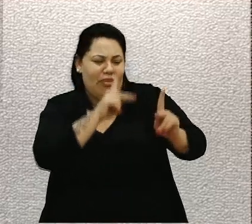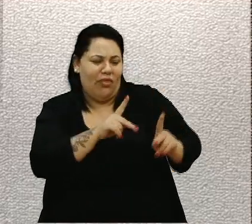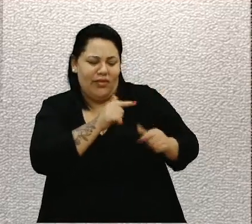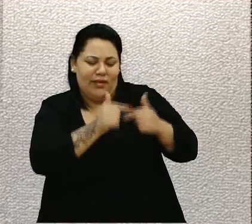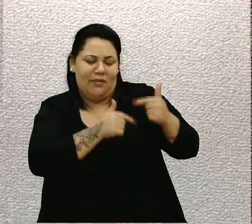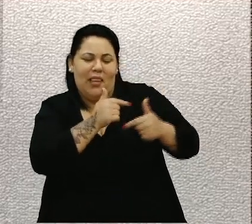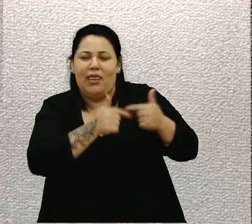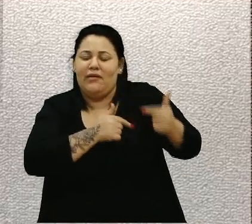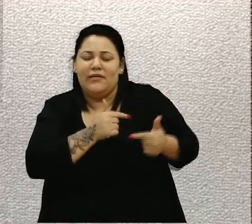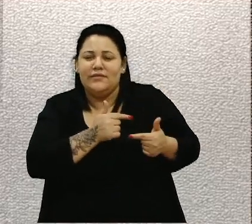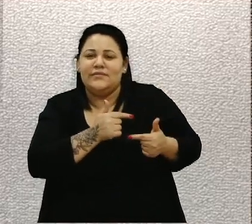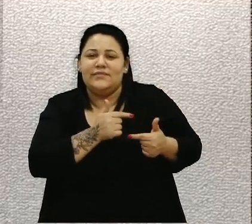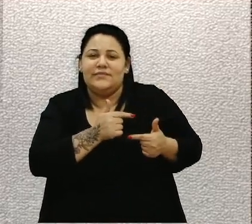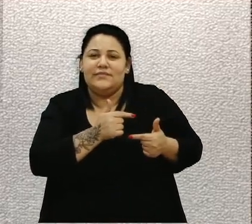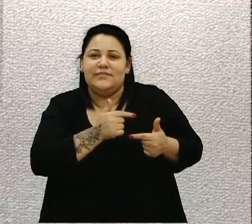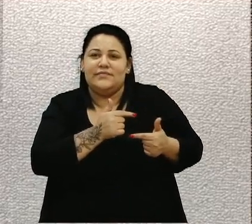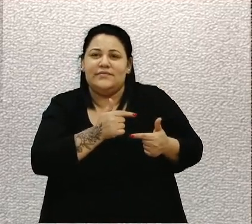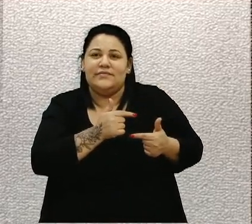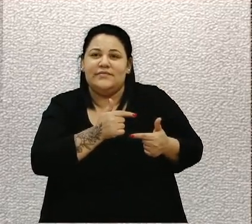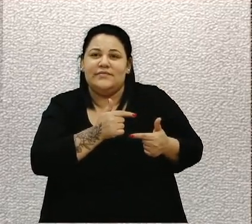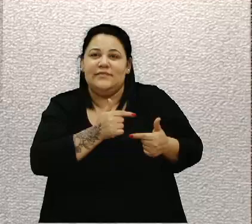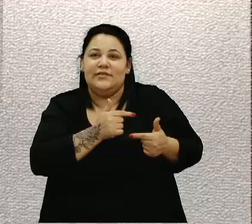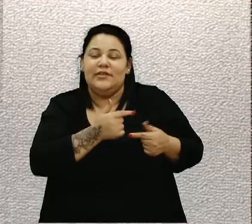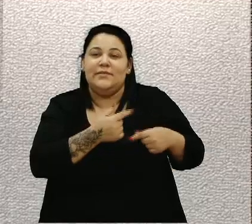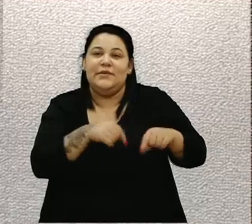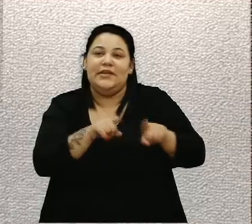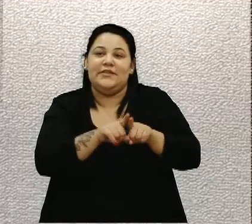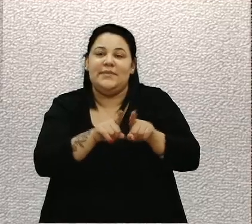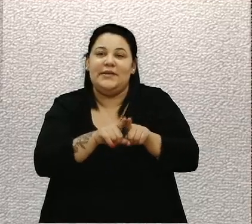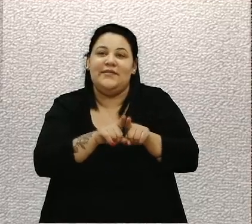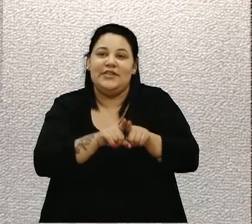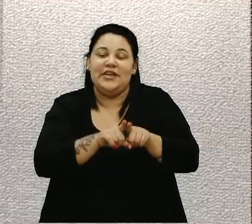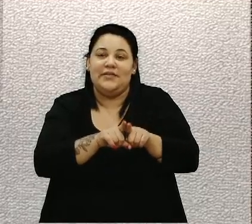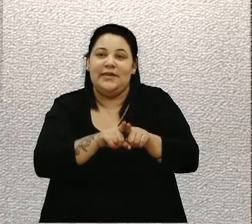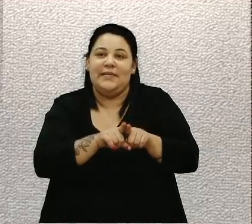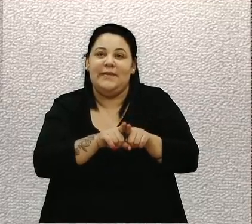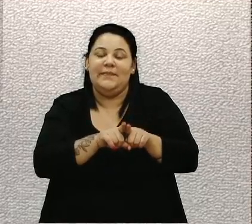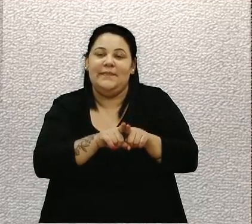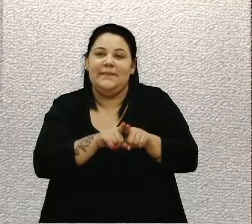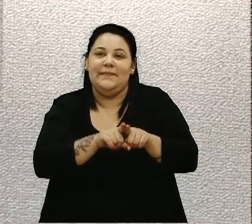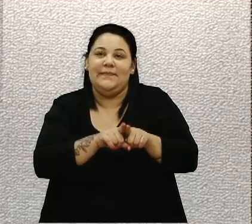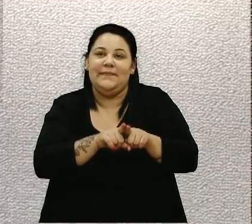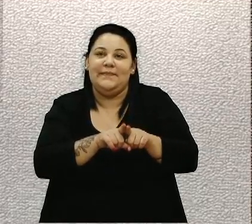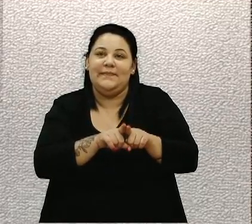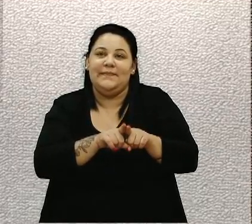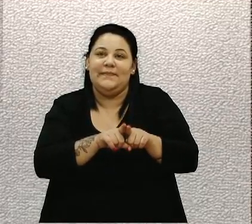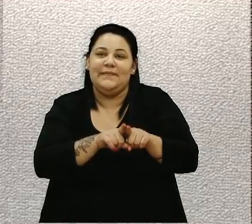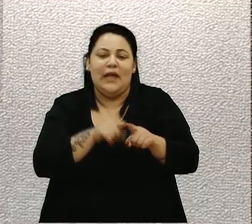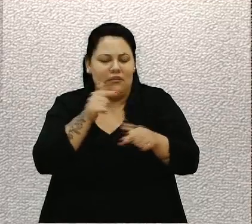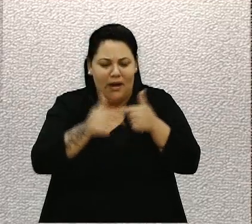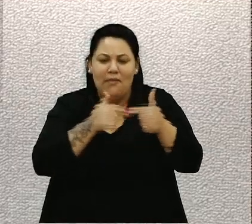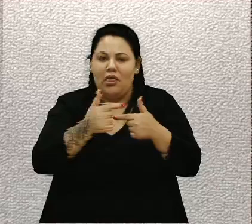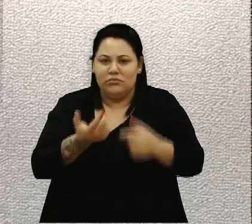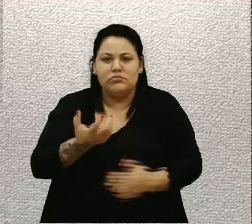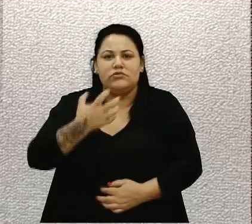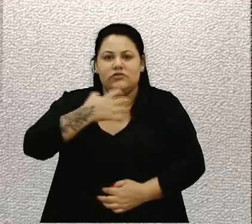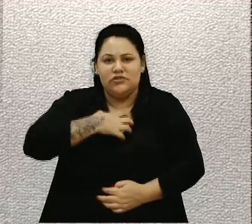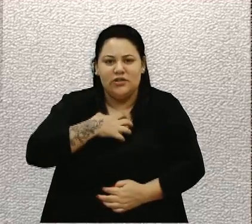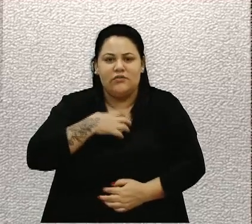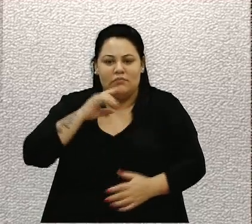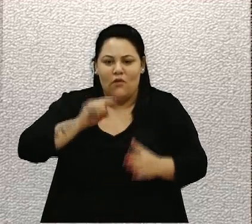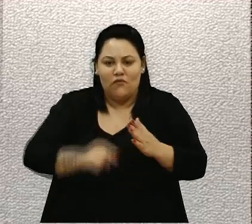aqui fazer um relato de que eles estão trabalhando e trabalhando de forma muito